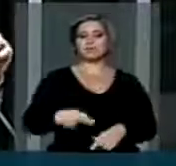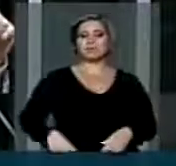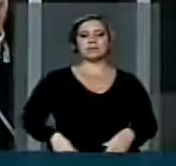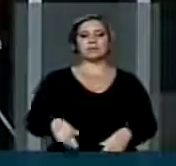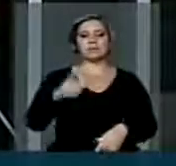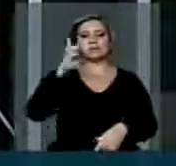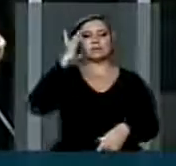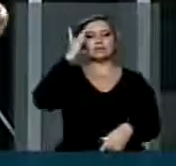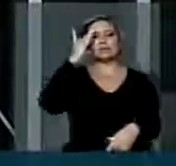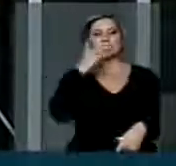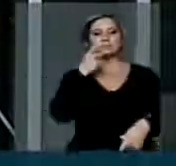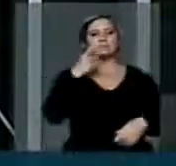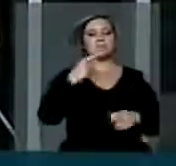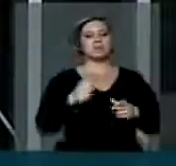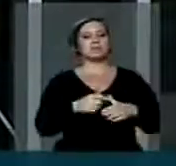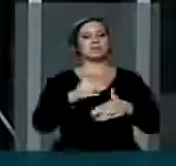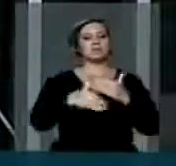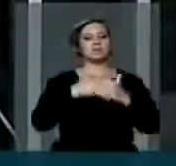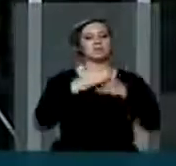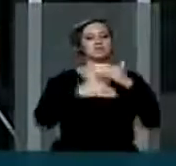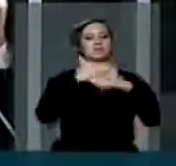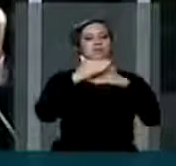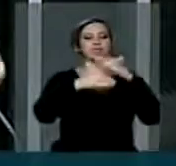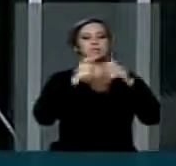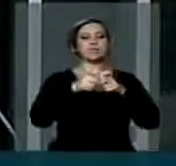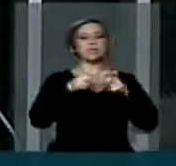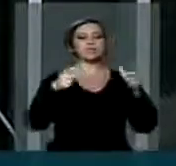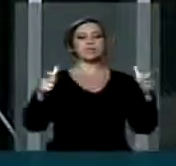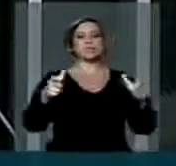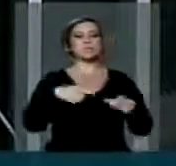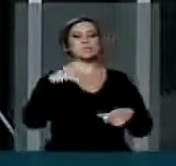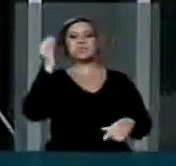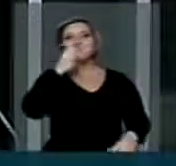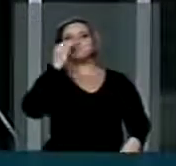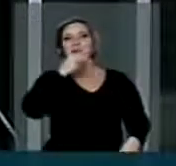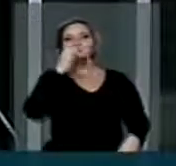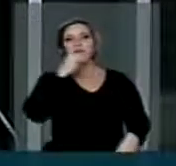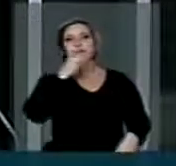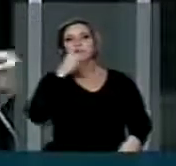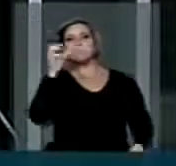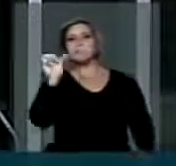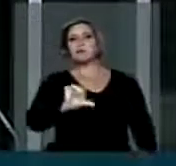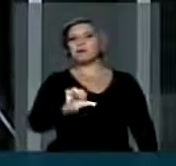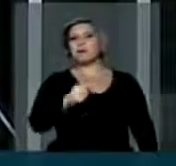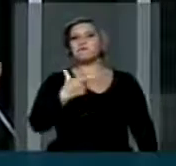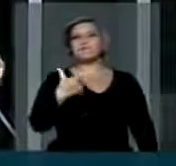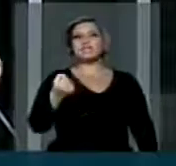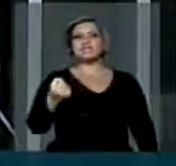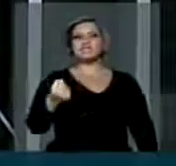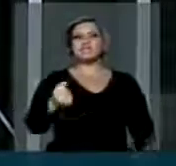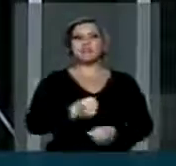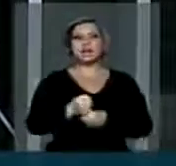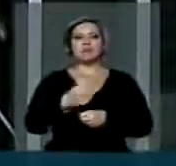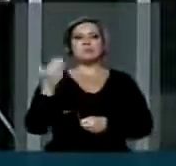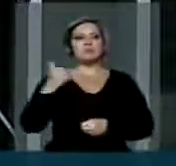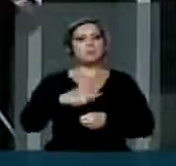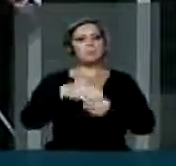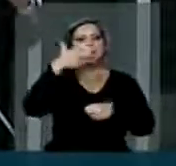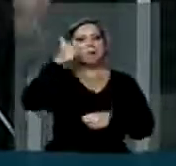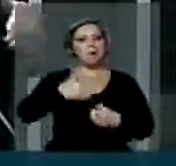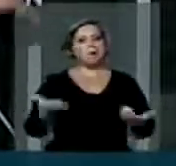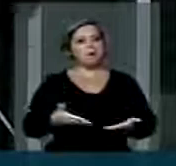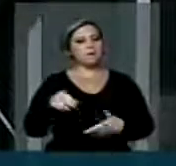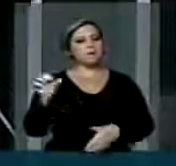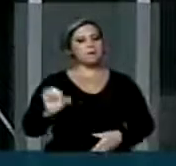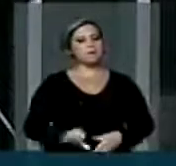é o menor crescimento na história dos últimos 20 anos. E por que isto? Se quando ela foi